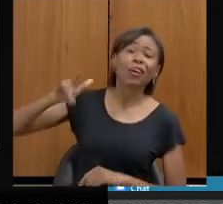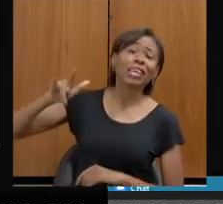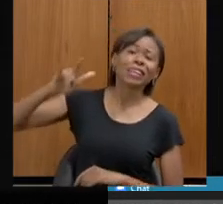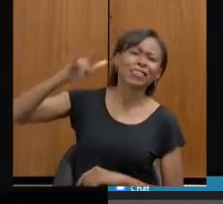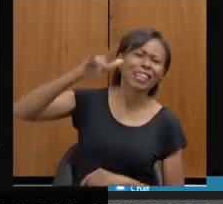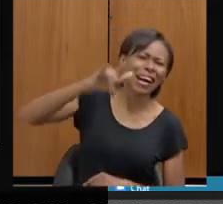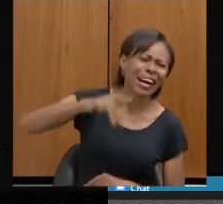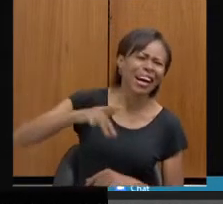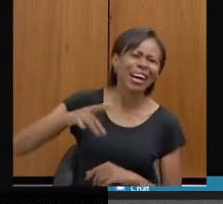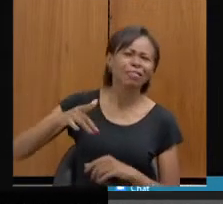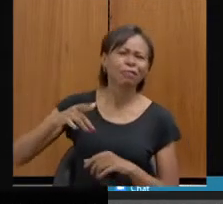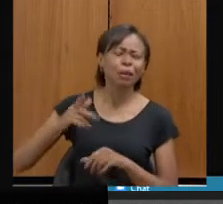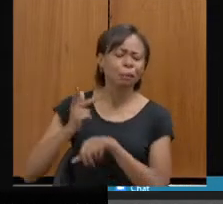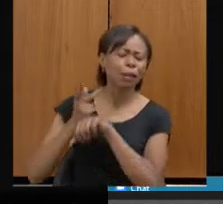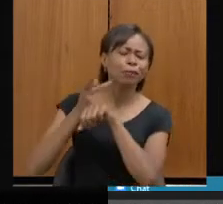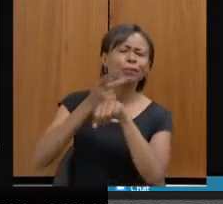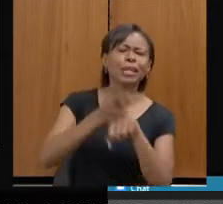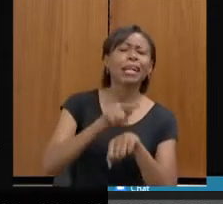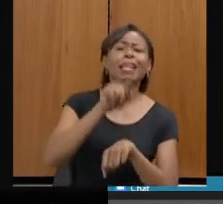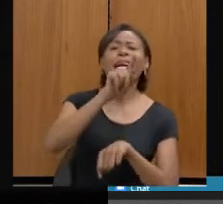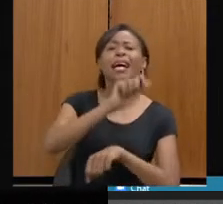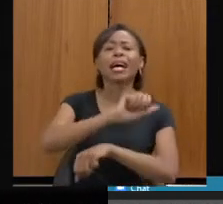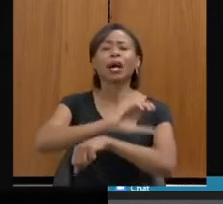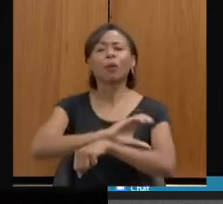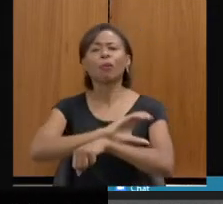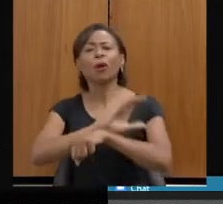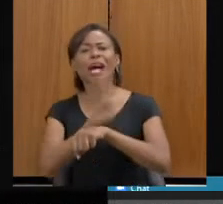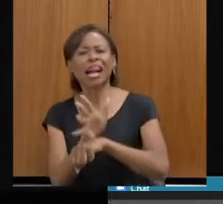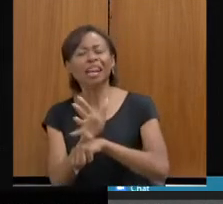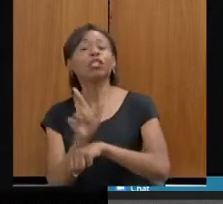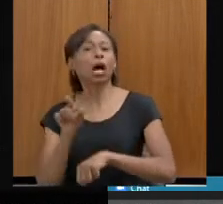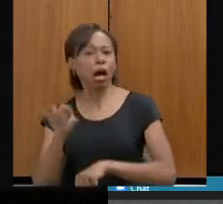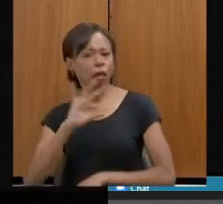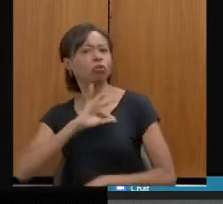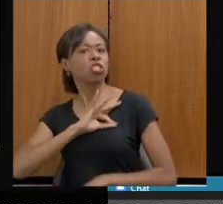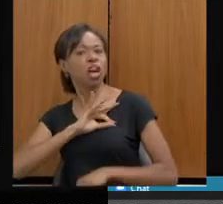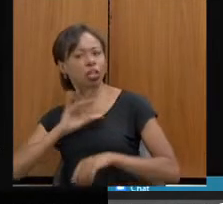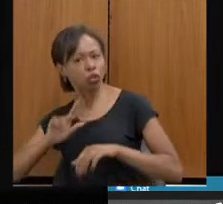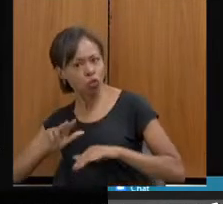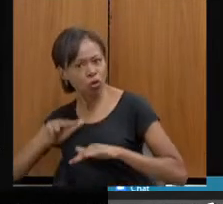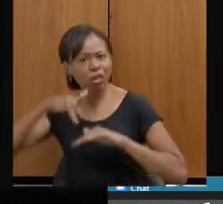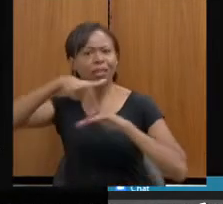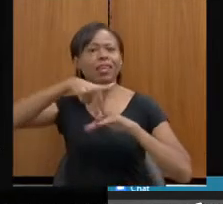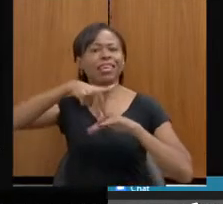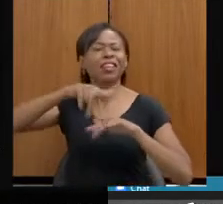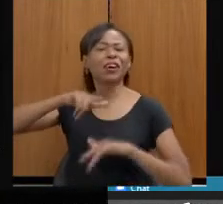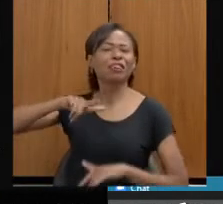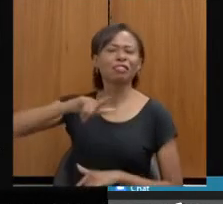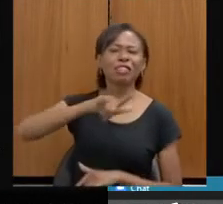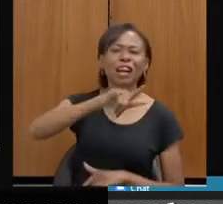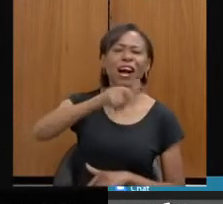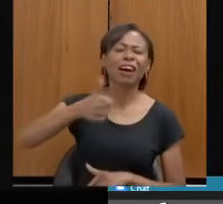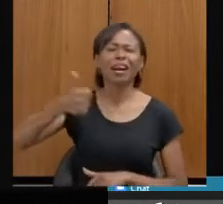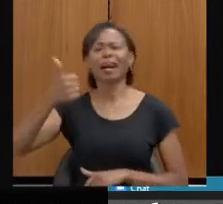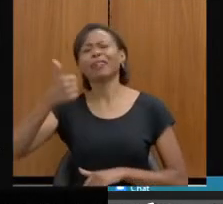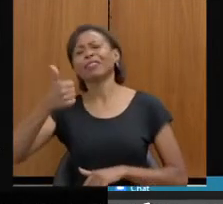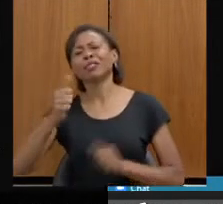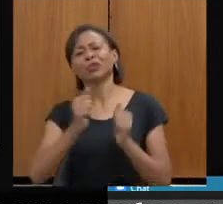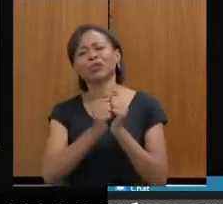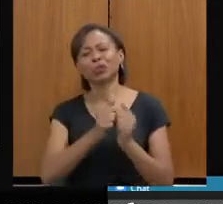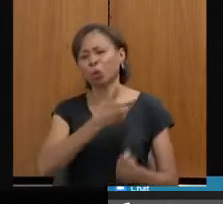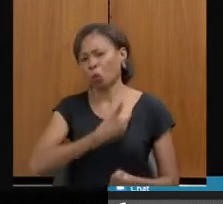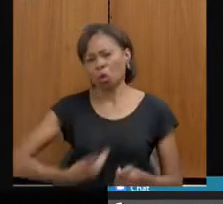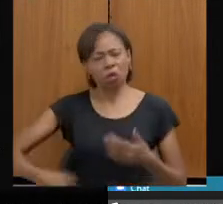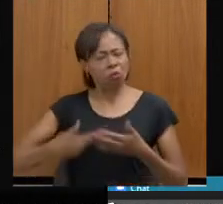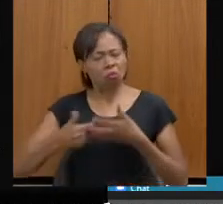fazer uma operação lá em Montes Claros, elas pulavam lá no helicóptero, avião, na carona, com o governador, com quem fosse, para